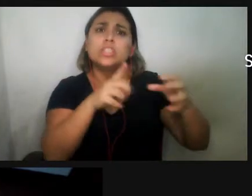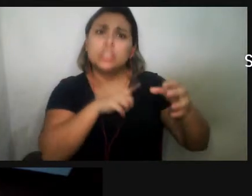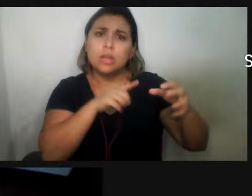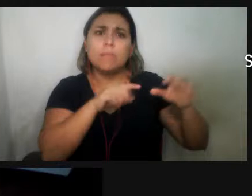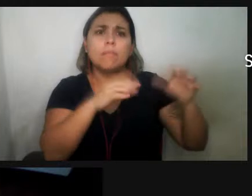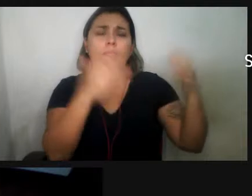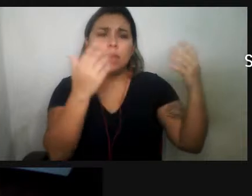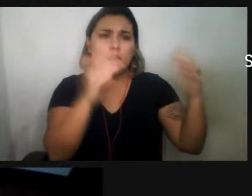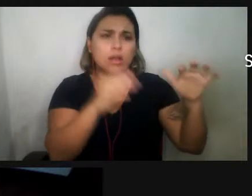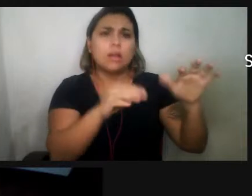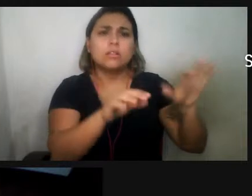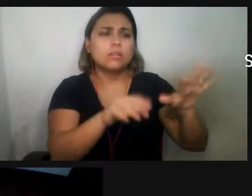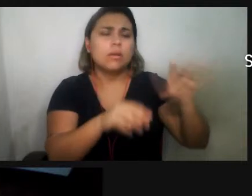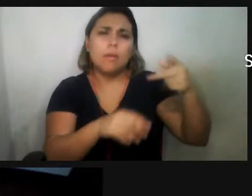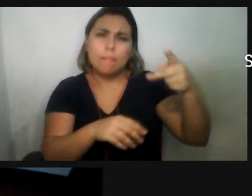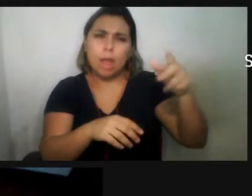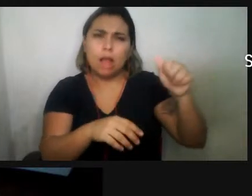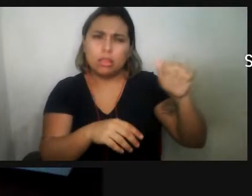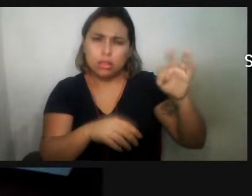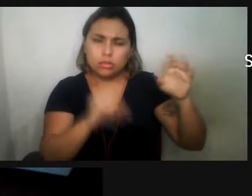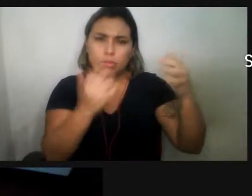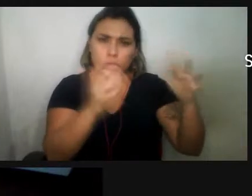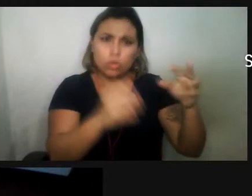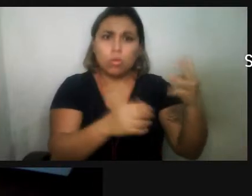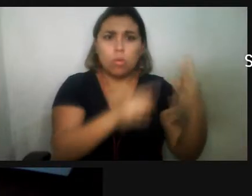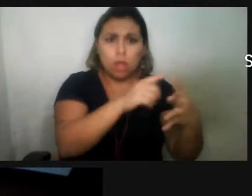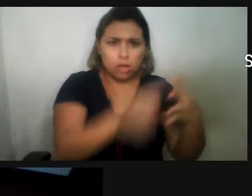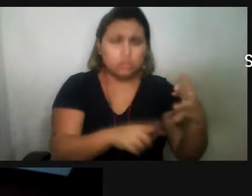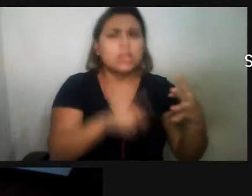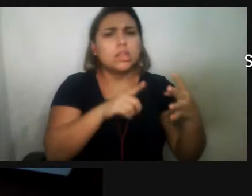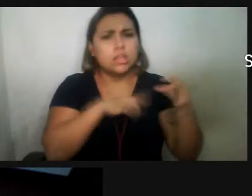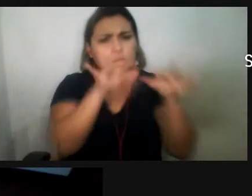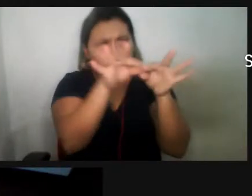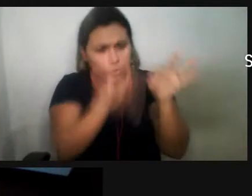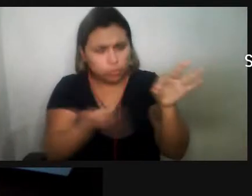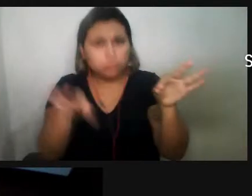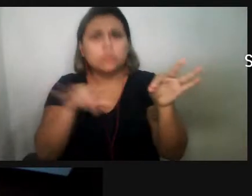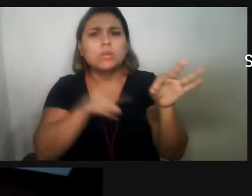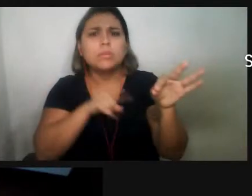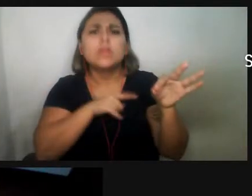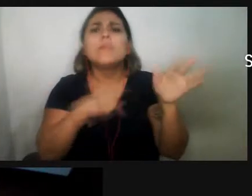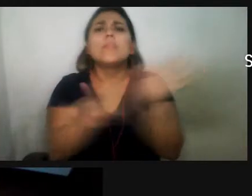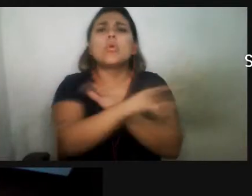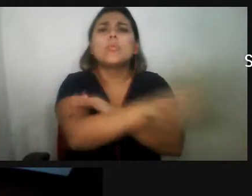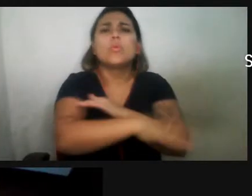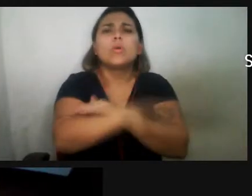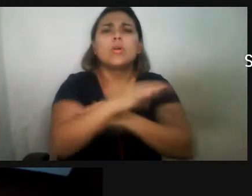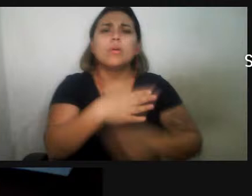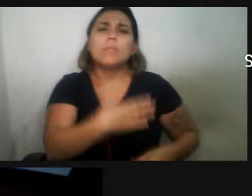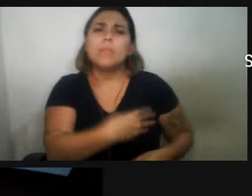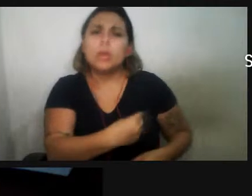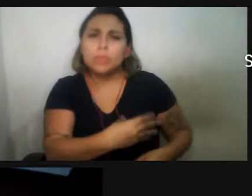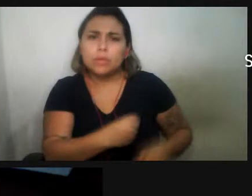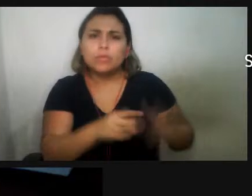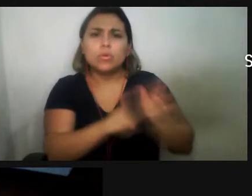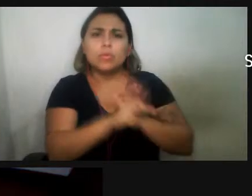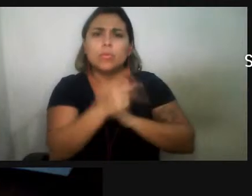Ainda tinham características, a cauda ainda, né? De mamíferos terrestres, os quatro membros,